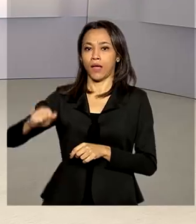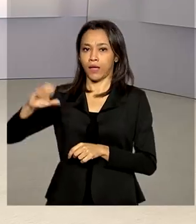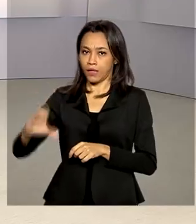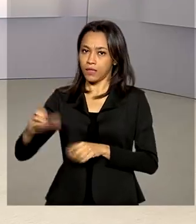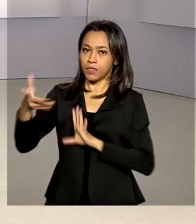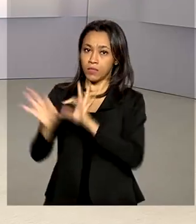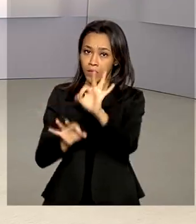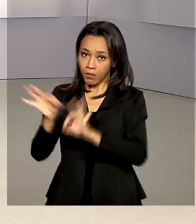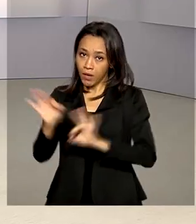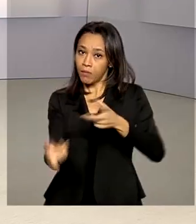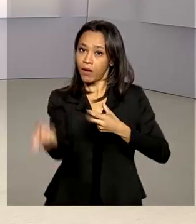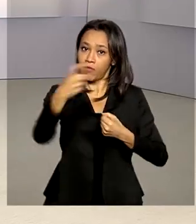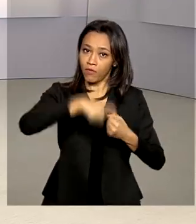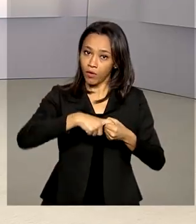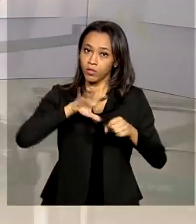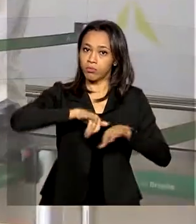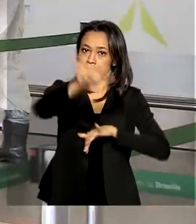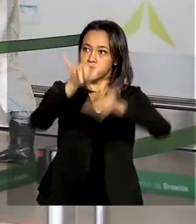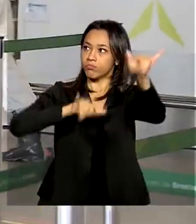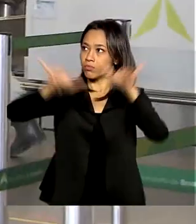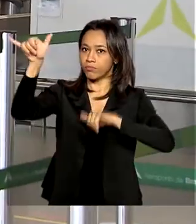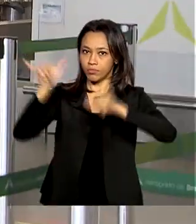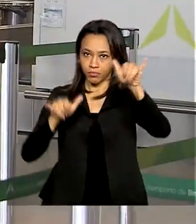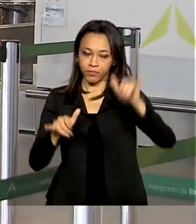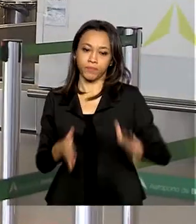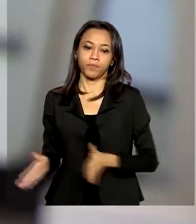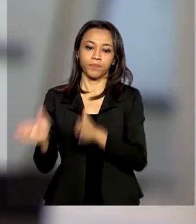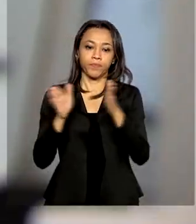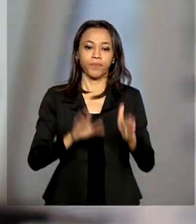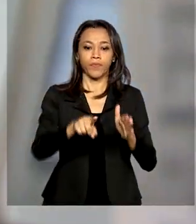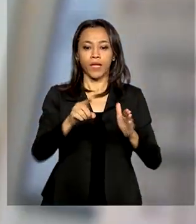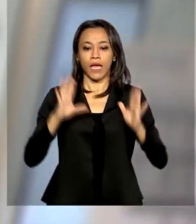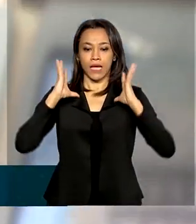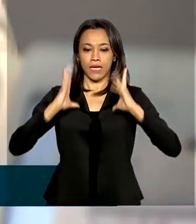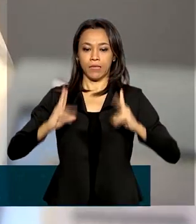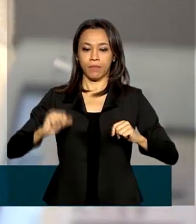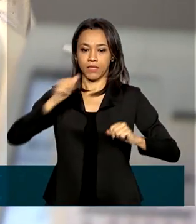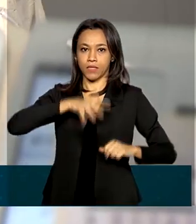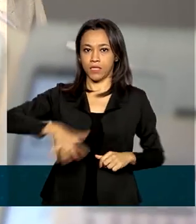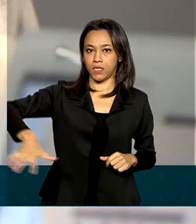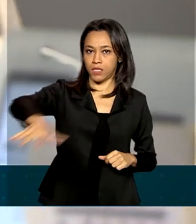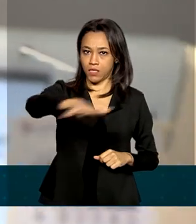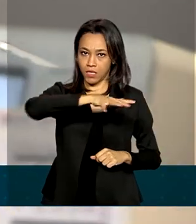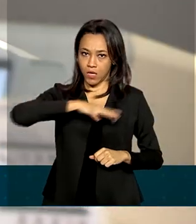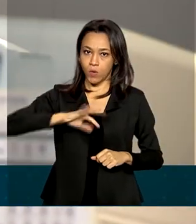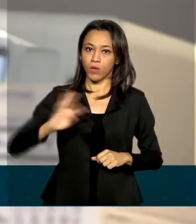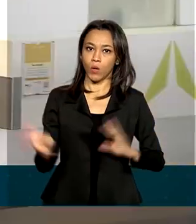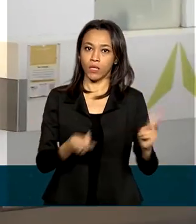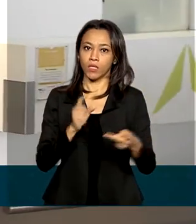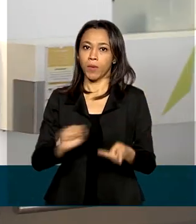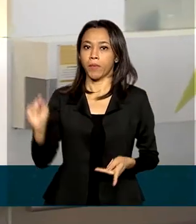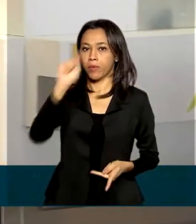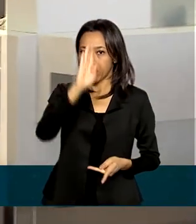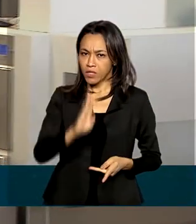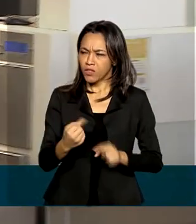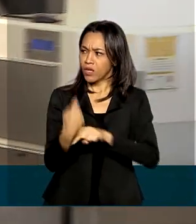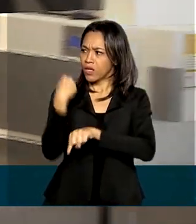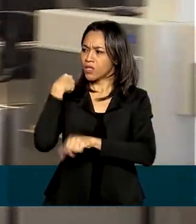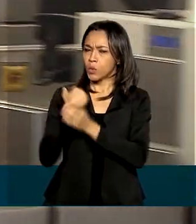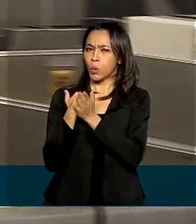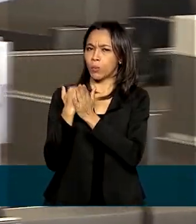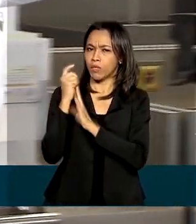do movimento no setor. A higienização nos aeroportos do país vem ocorrendo desde o começo do ano.